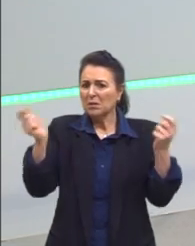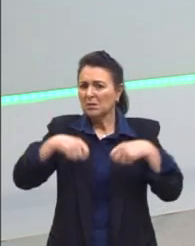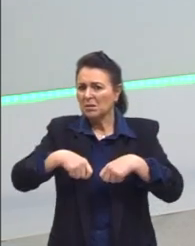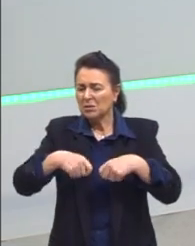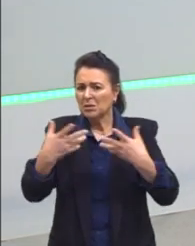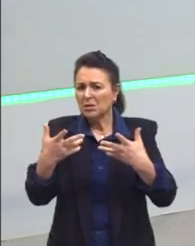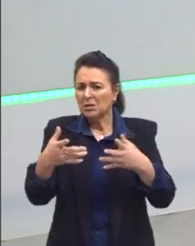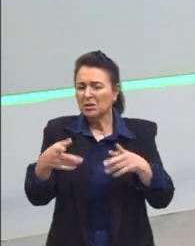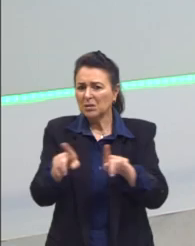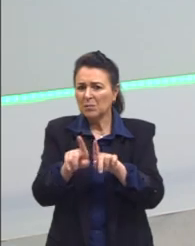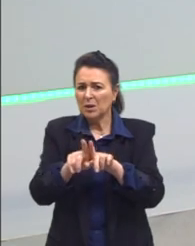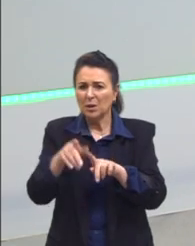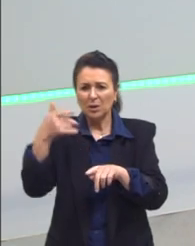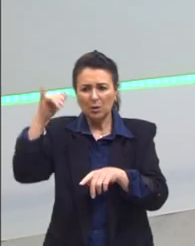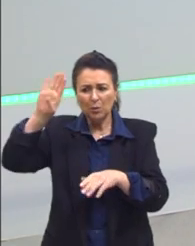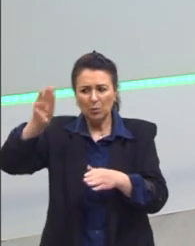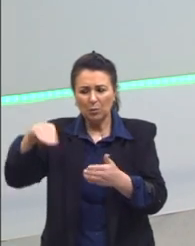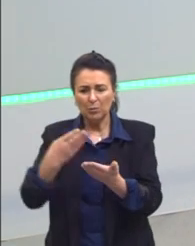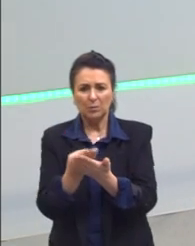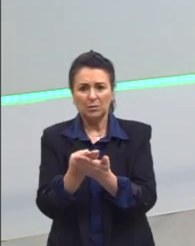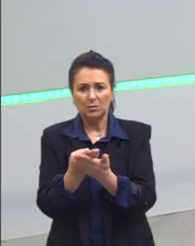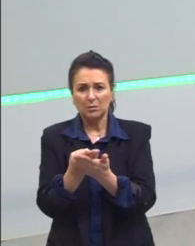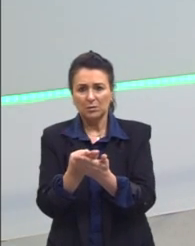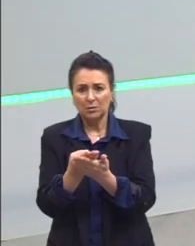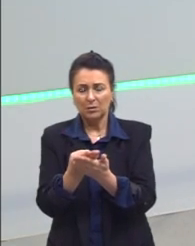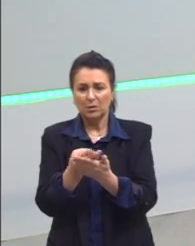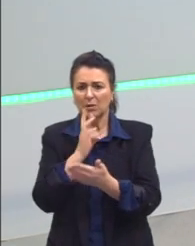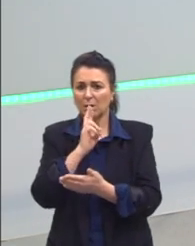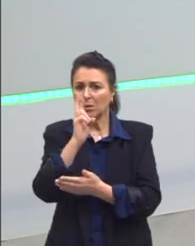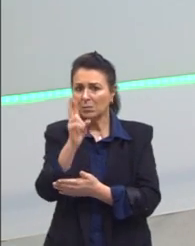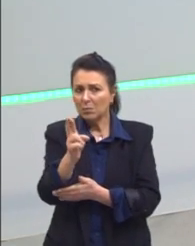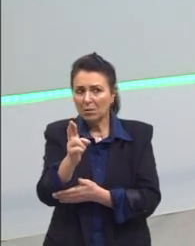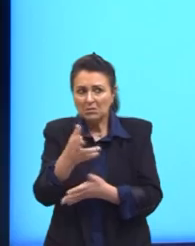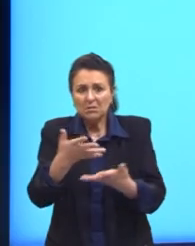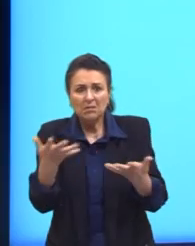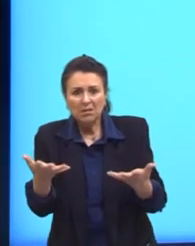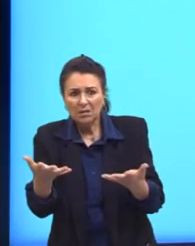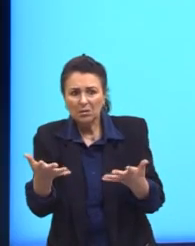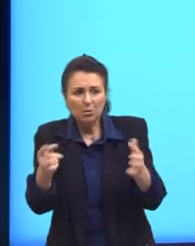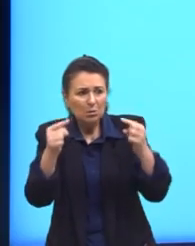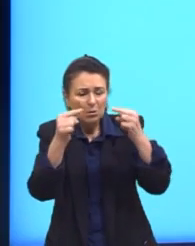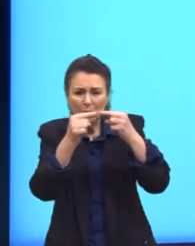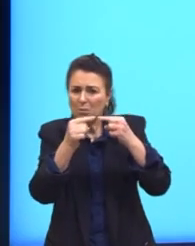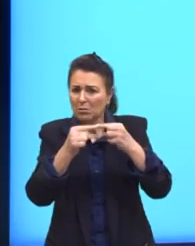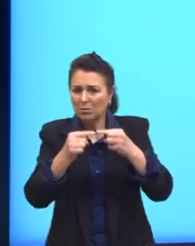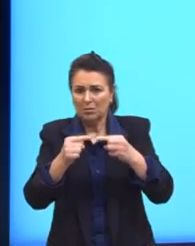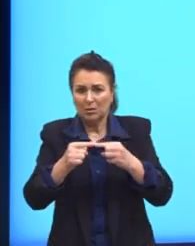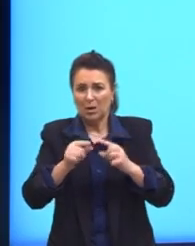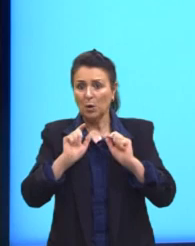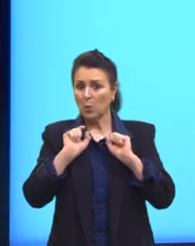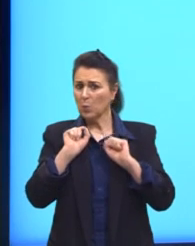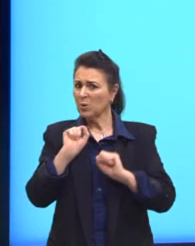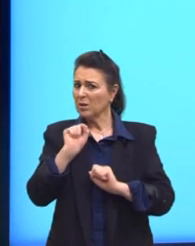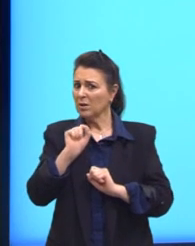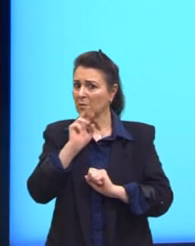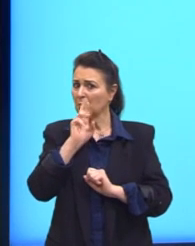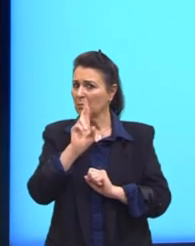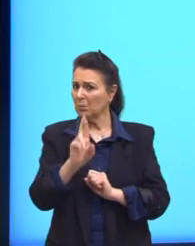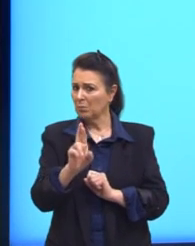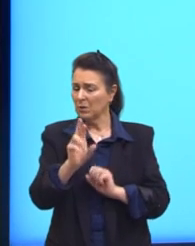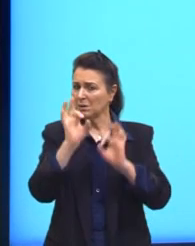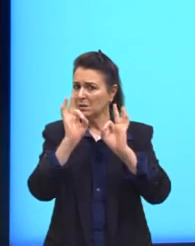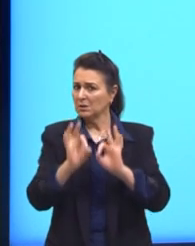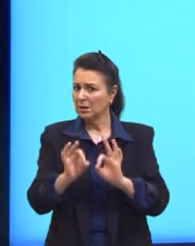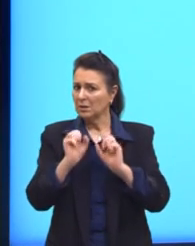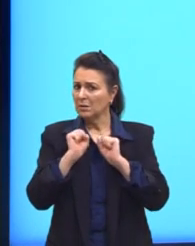ali acorrentadas. Então, gente tem respostas que são respostas meio absurdas. O que pode ser ali? O que